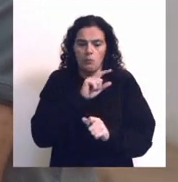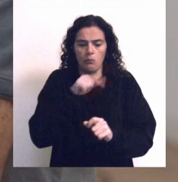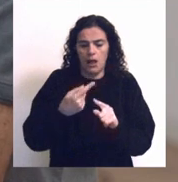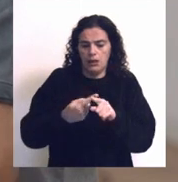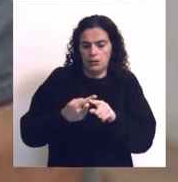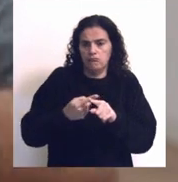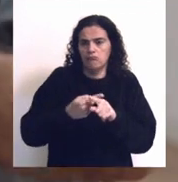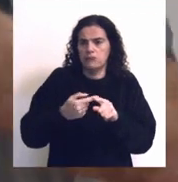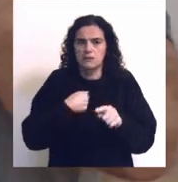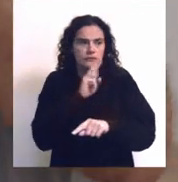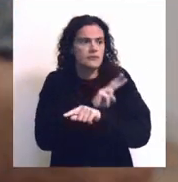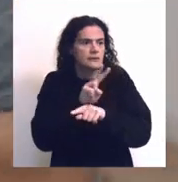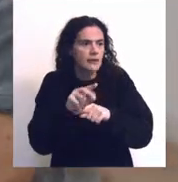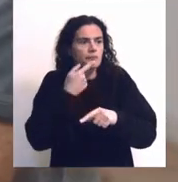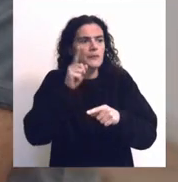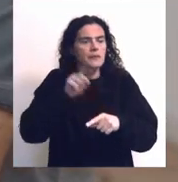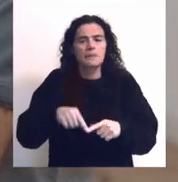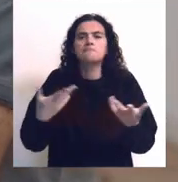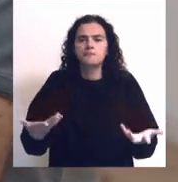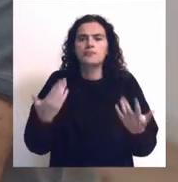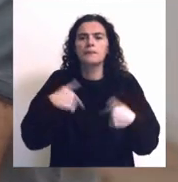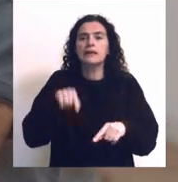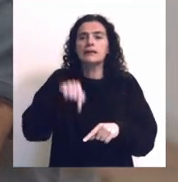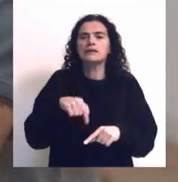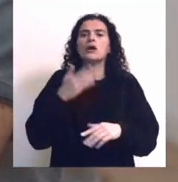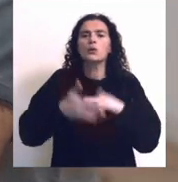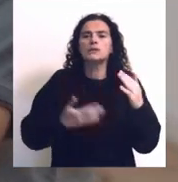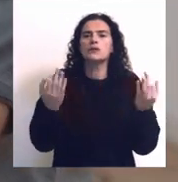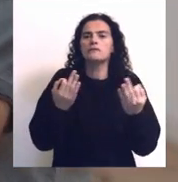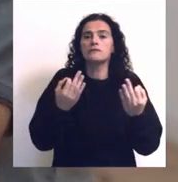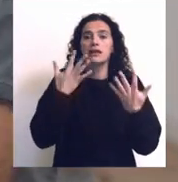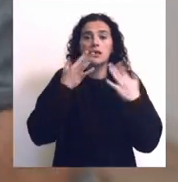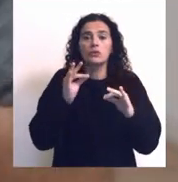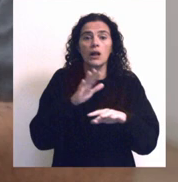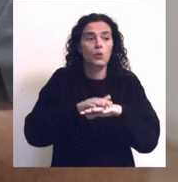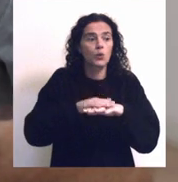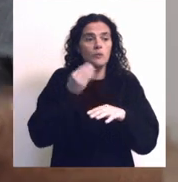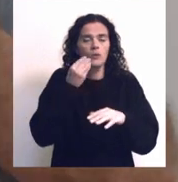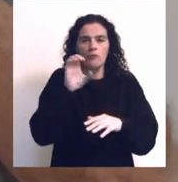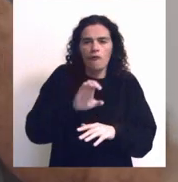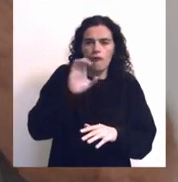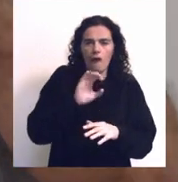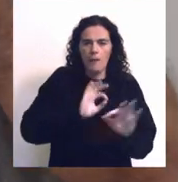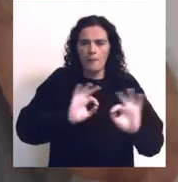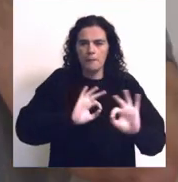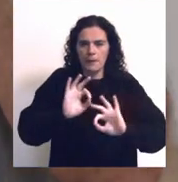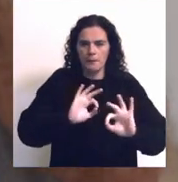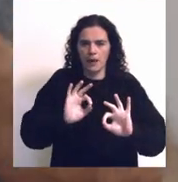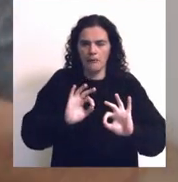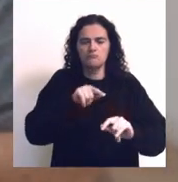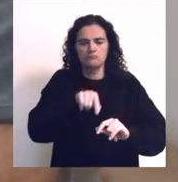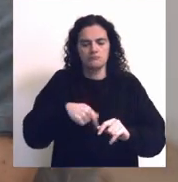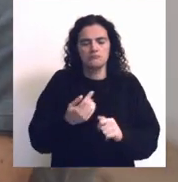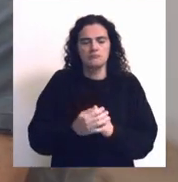pessoas podem ter interesse em revisitar de algum modo, mas aqui acaba por acontecer de um modo natural, por causa da maneira como está construída e